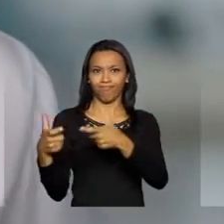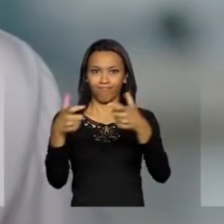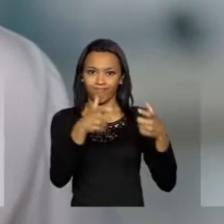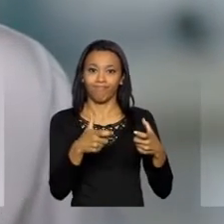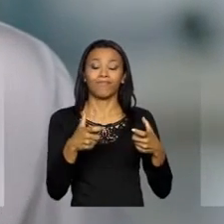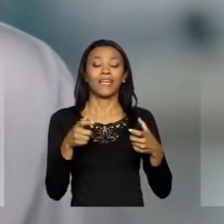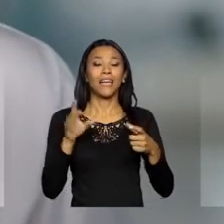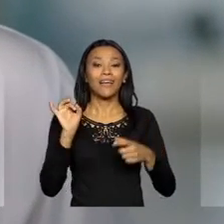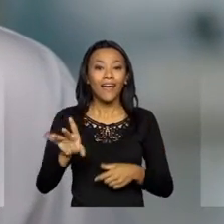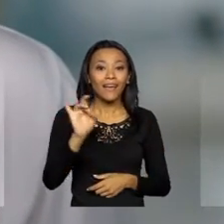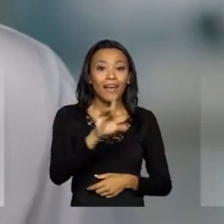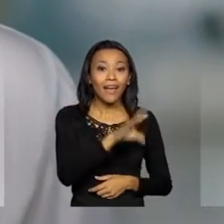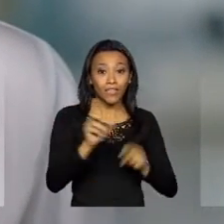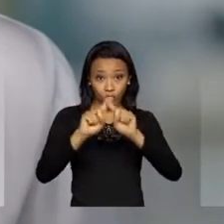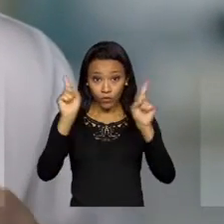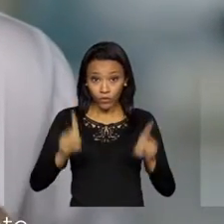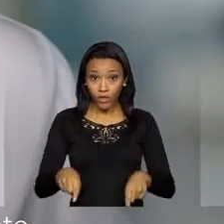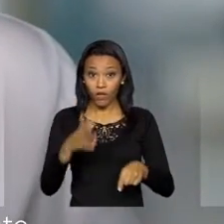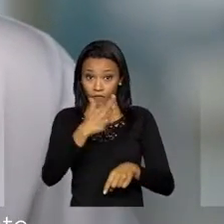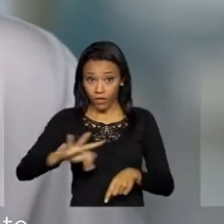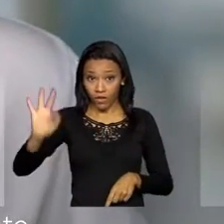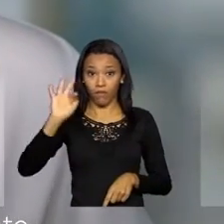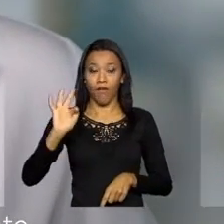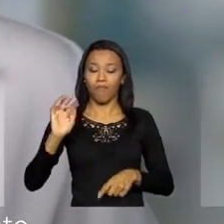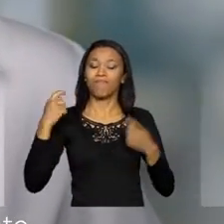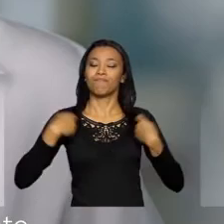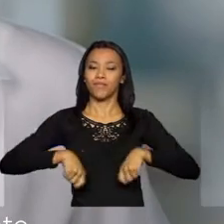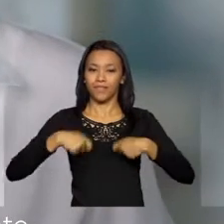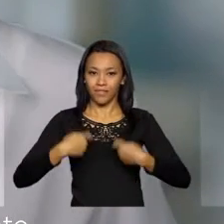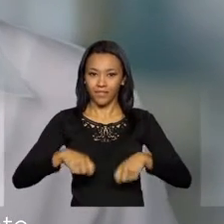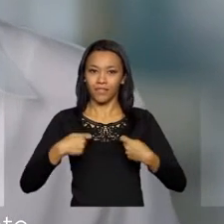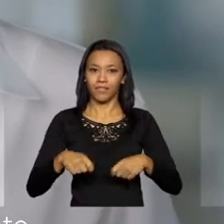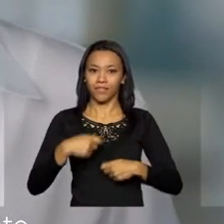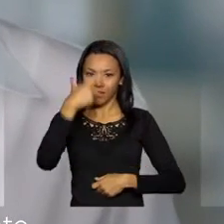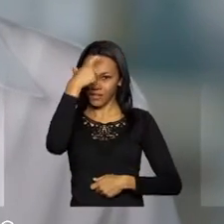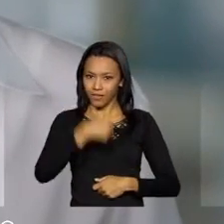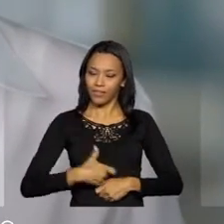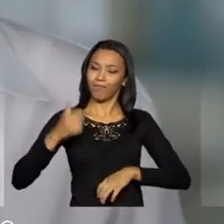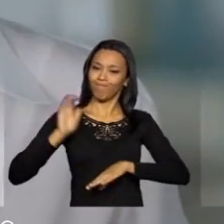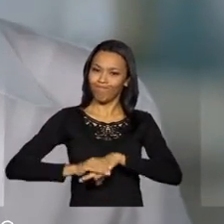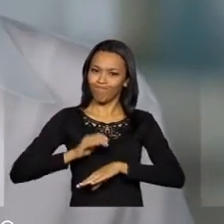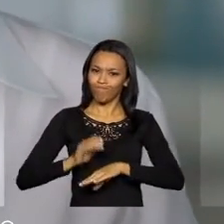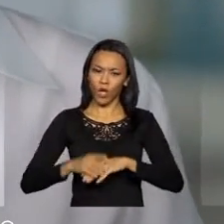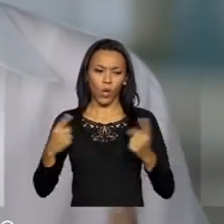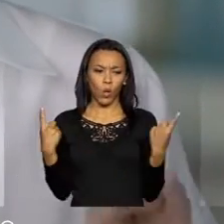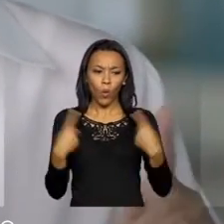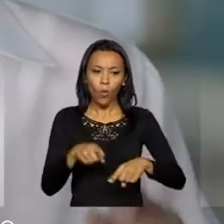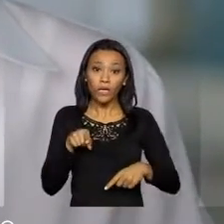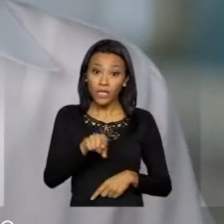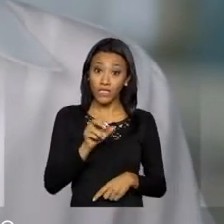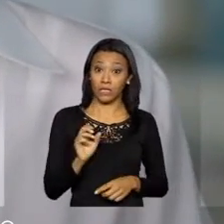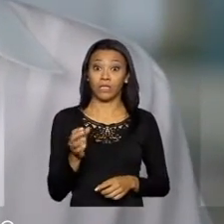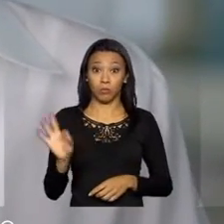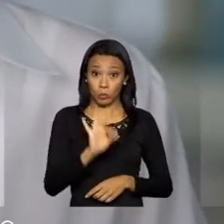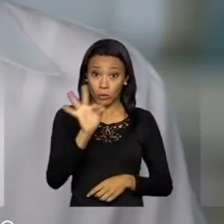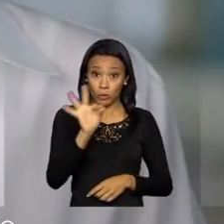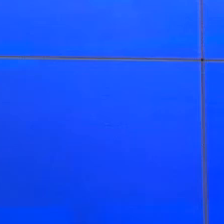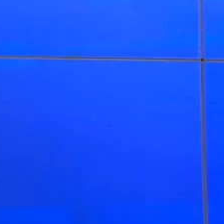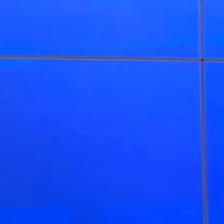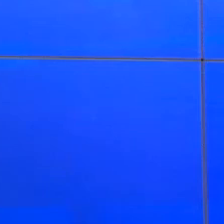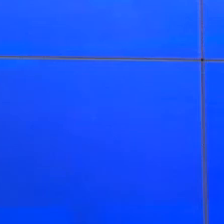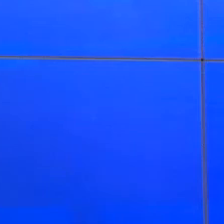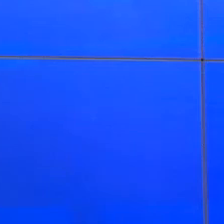funcionário público federal deve se transformar num combatente contra o mosquito e sua reprodução.